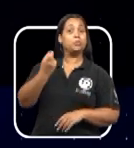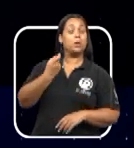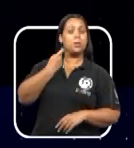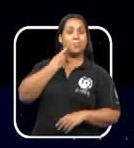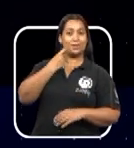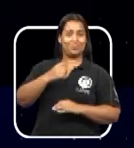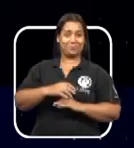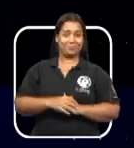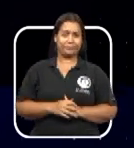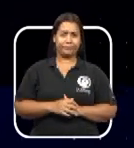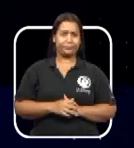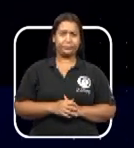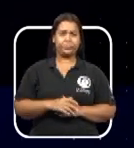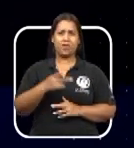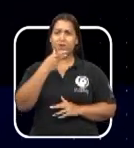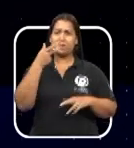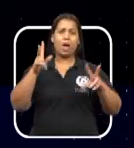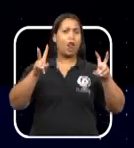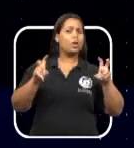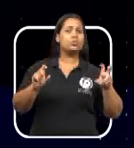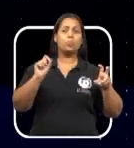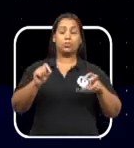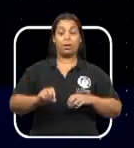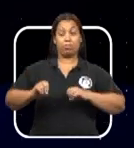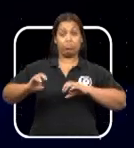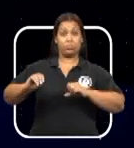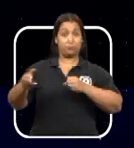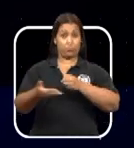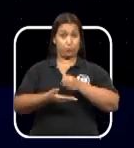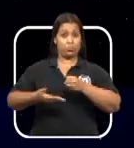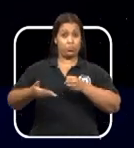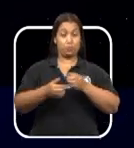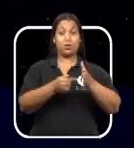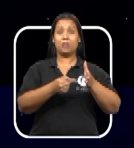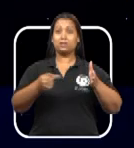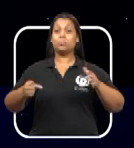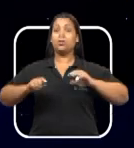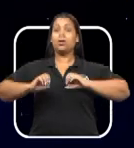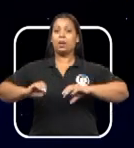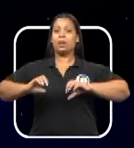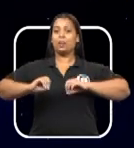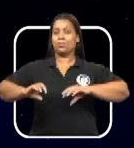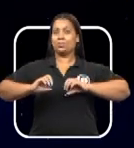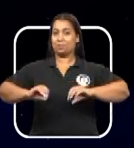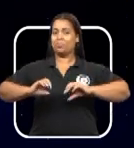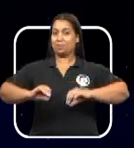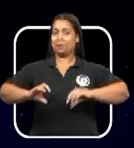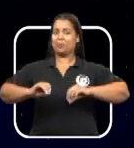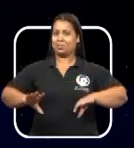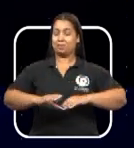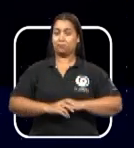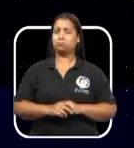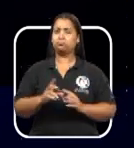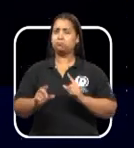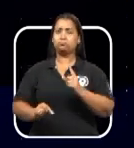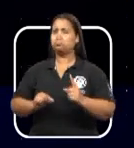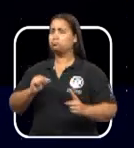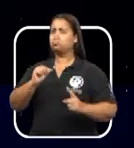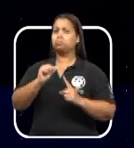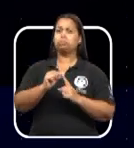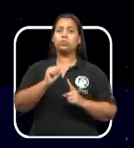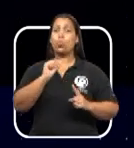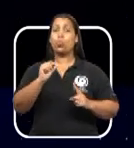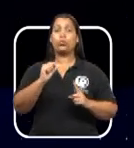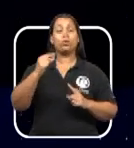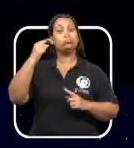A matéria institui no ensino fundamental a Semana da Educação Mediática. O objetivo é desenvolver o